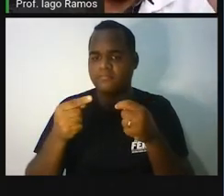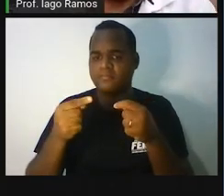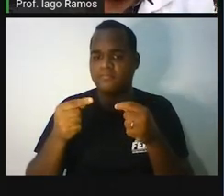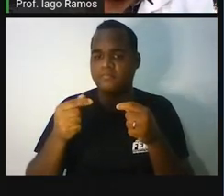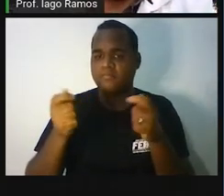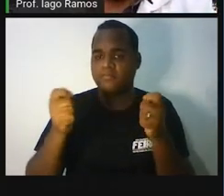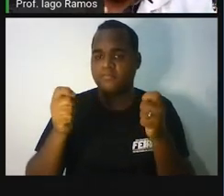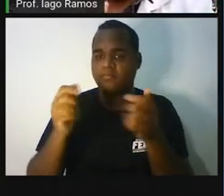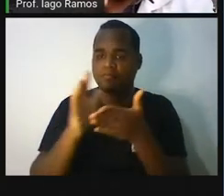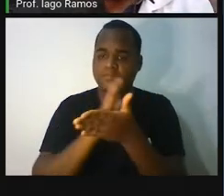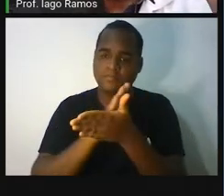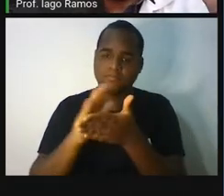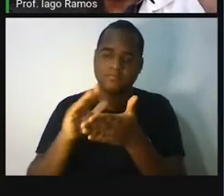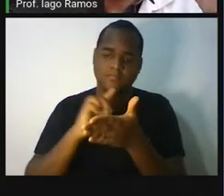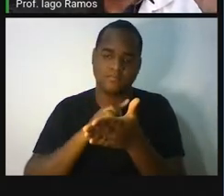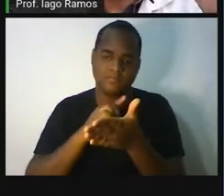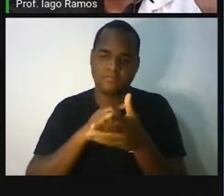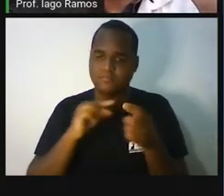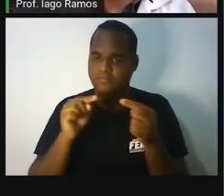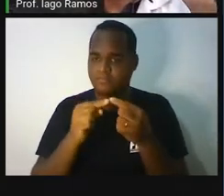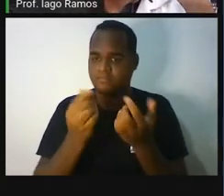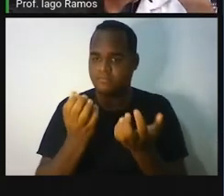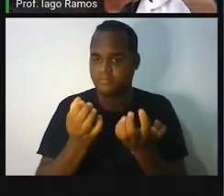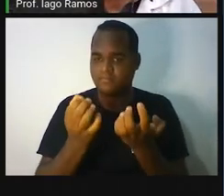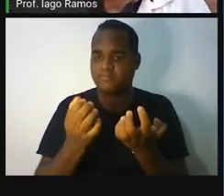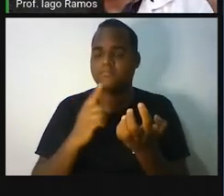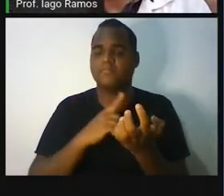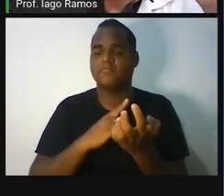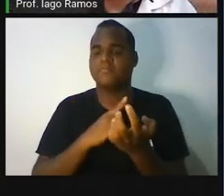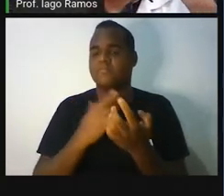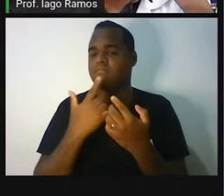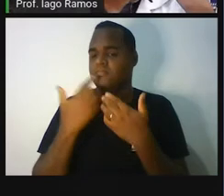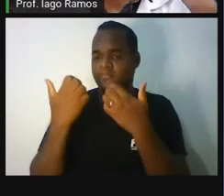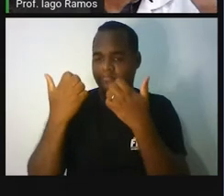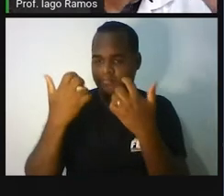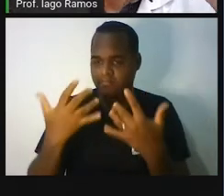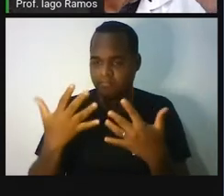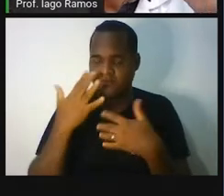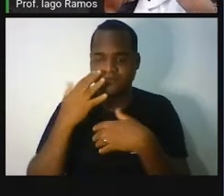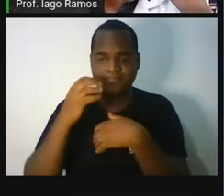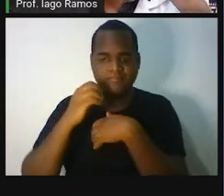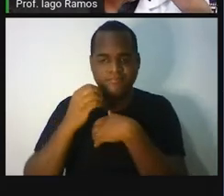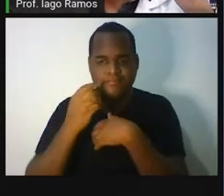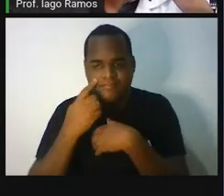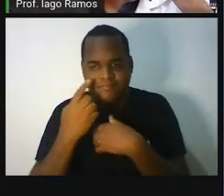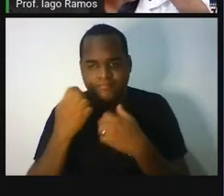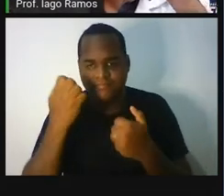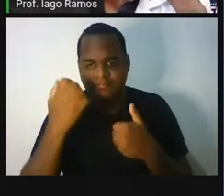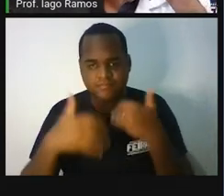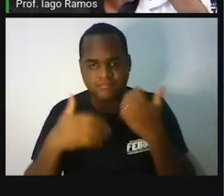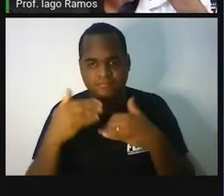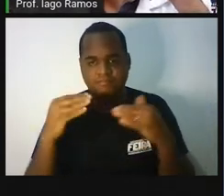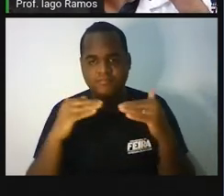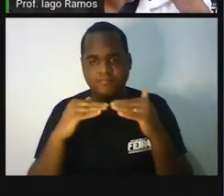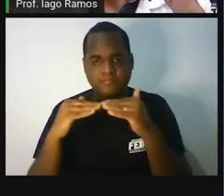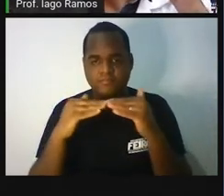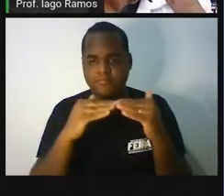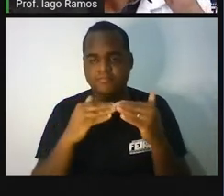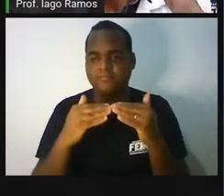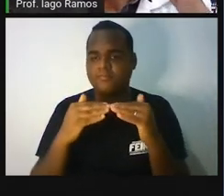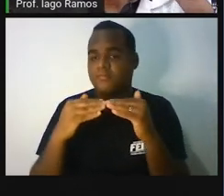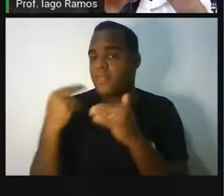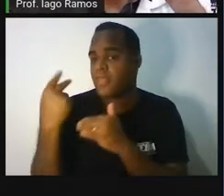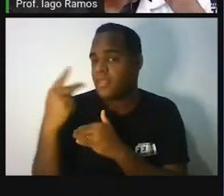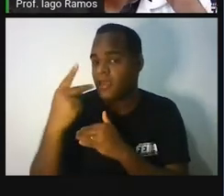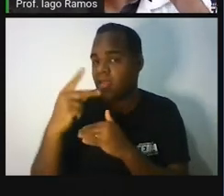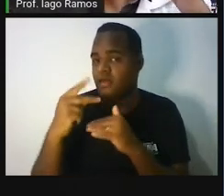esses pratos se equilibrarem, ficarem assim, ó, rente um ao outro, significa que o prato que tem farinha